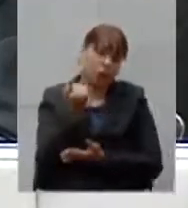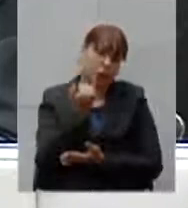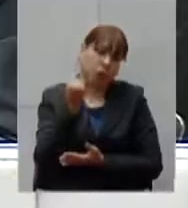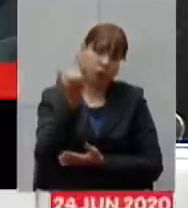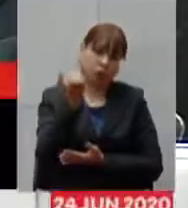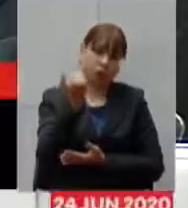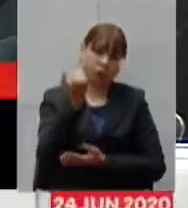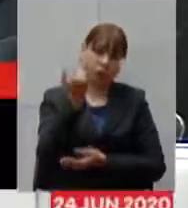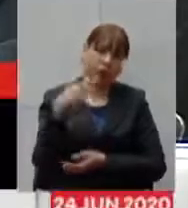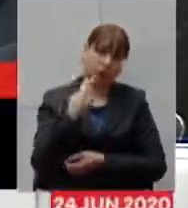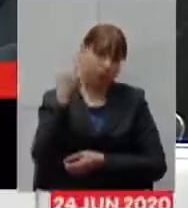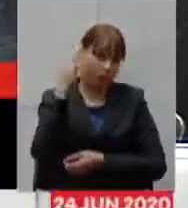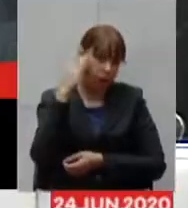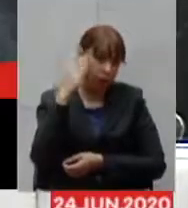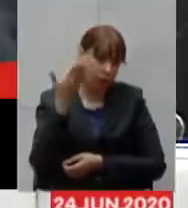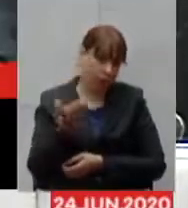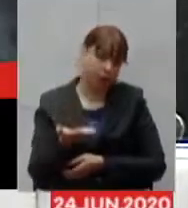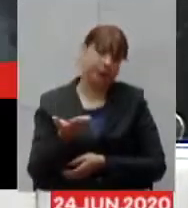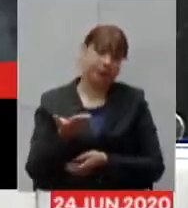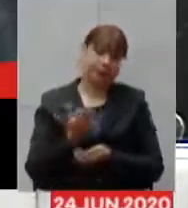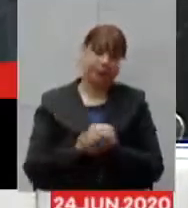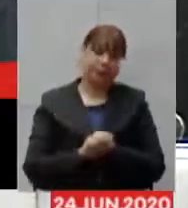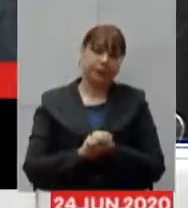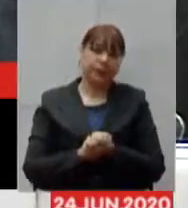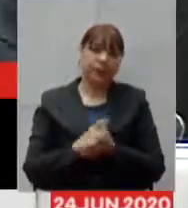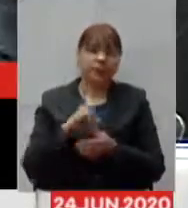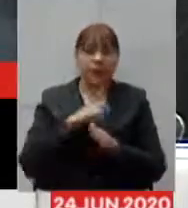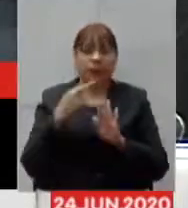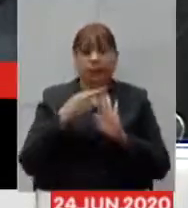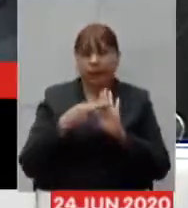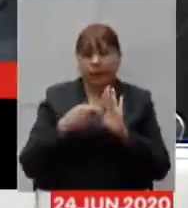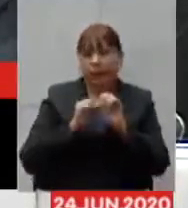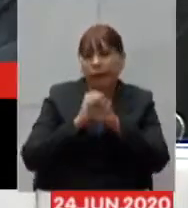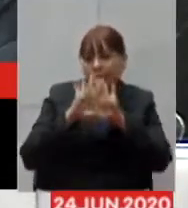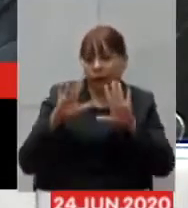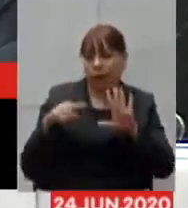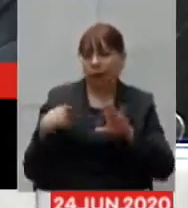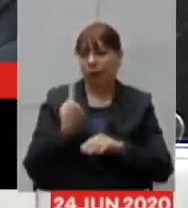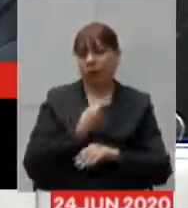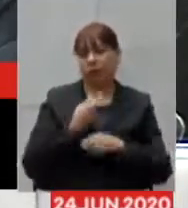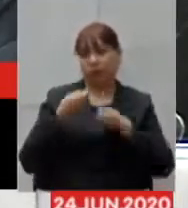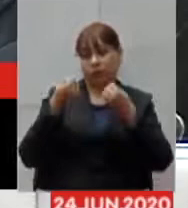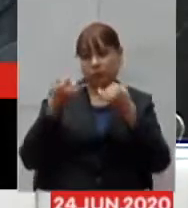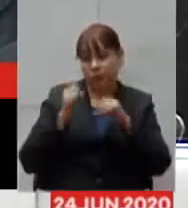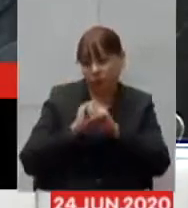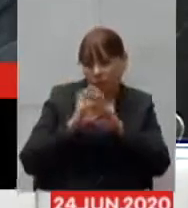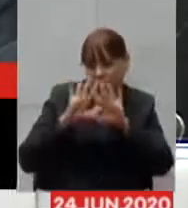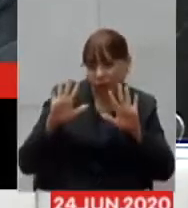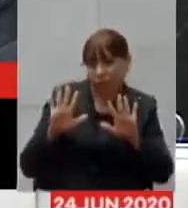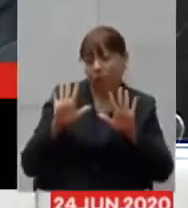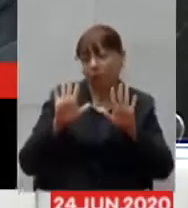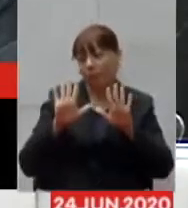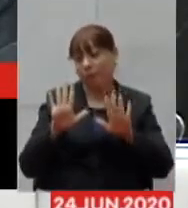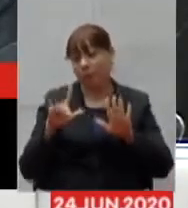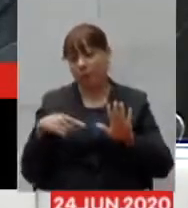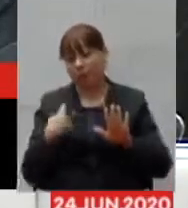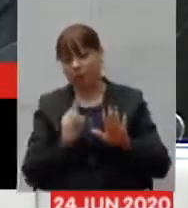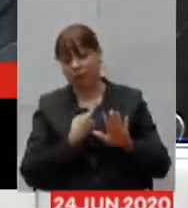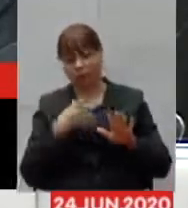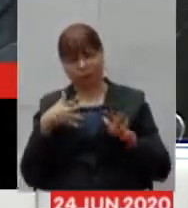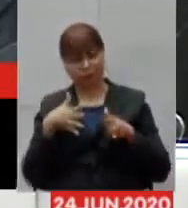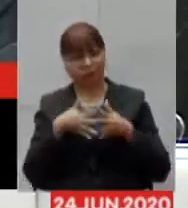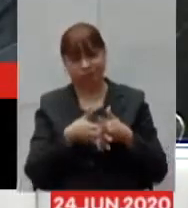essa noção nós damos critérios claros nós damos sinalizações claras mas de forma nenhuma nós vamos intervir